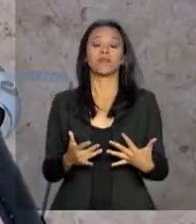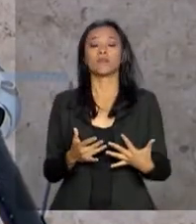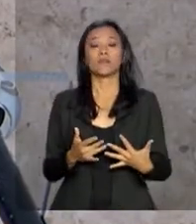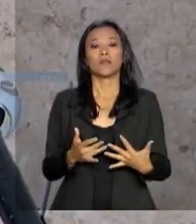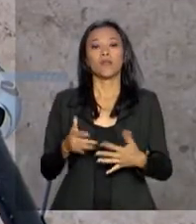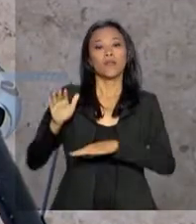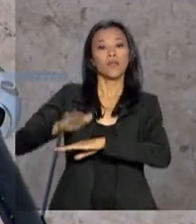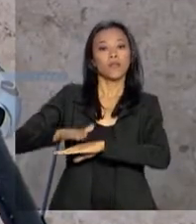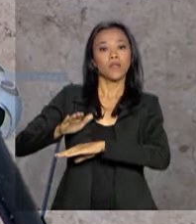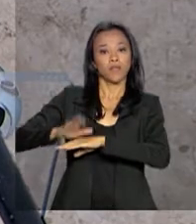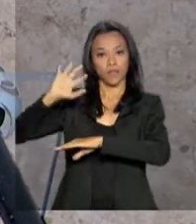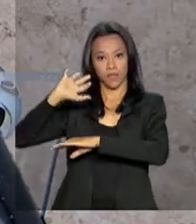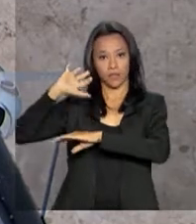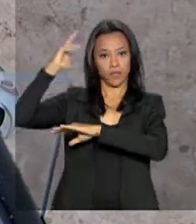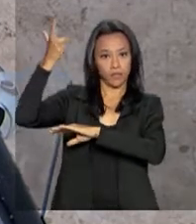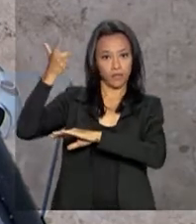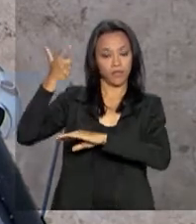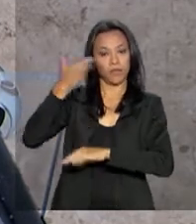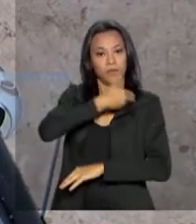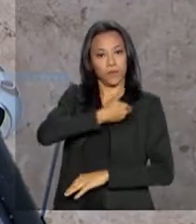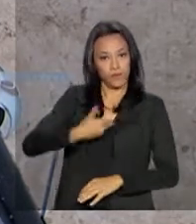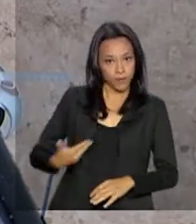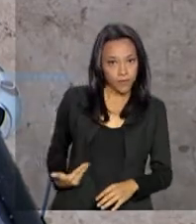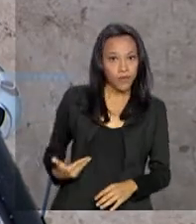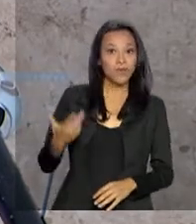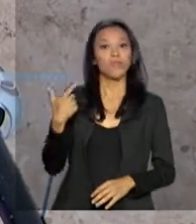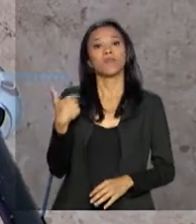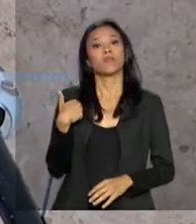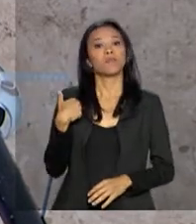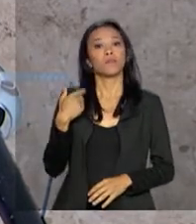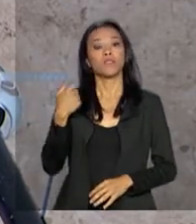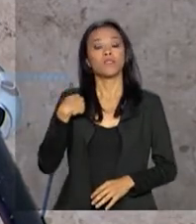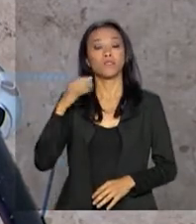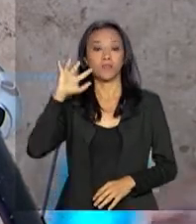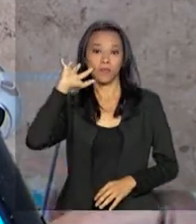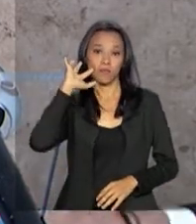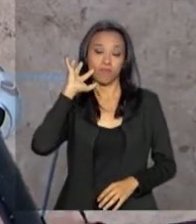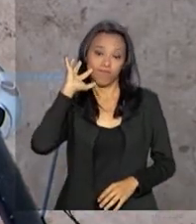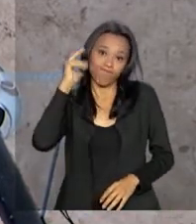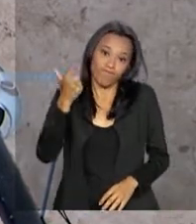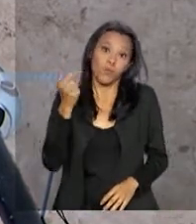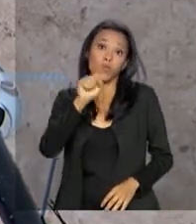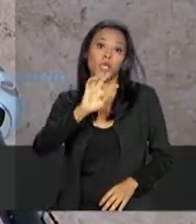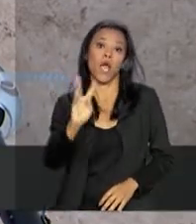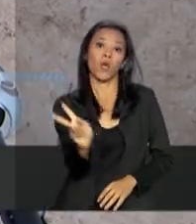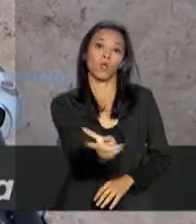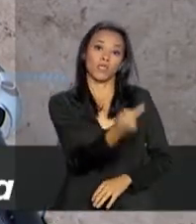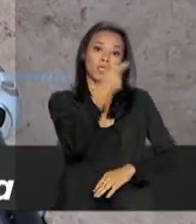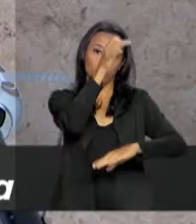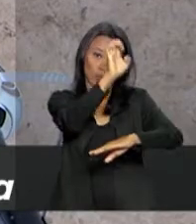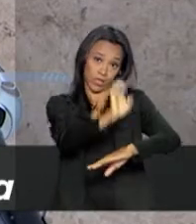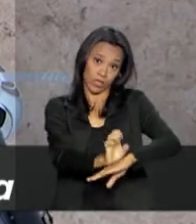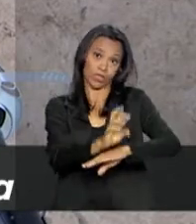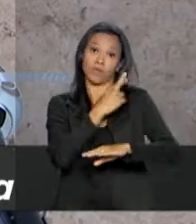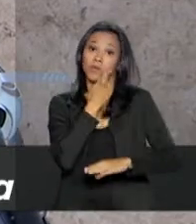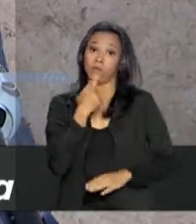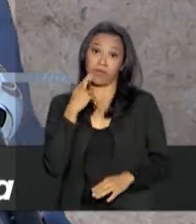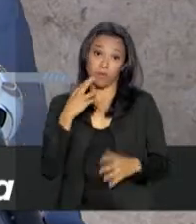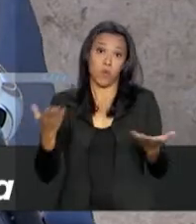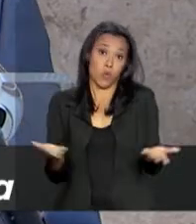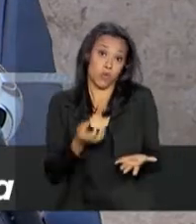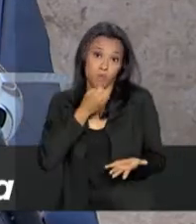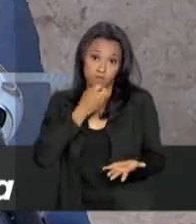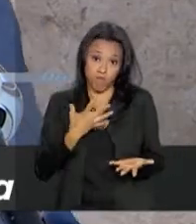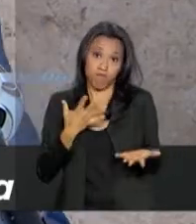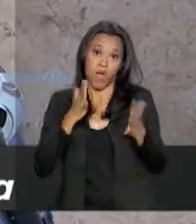os resultados de descompressão da situação em Roraima, que hoje é boa, hoje é tranquila. Quais